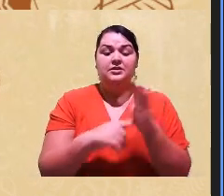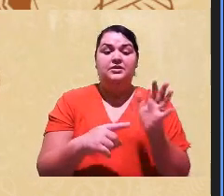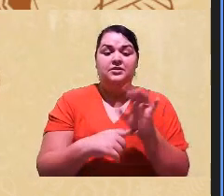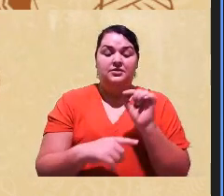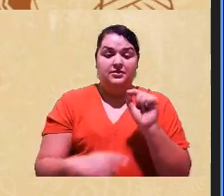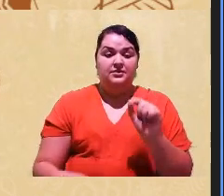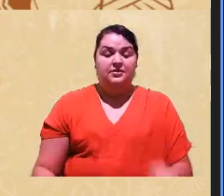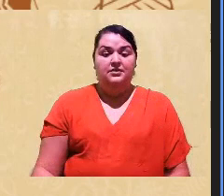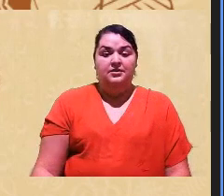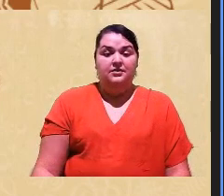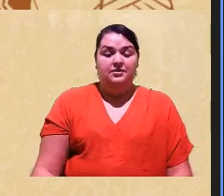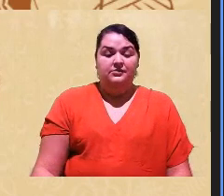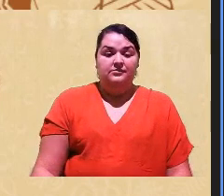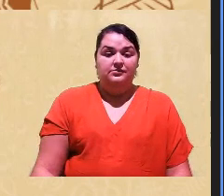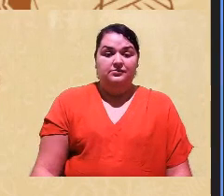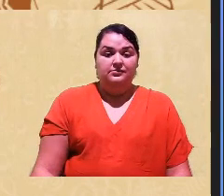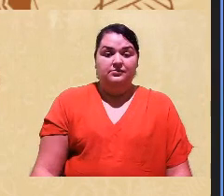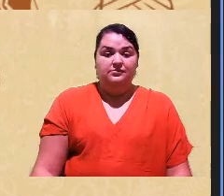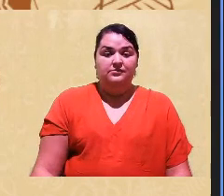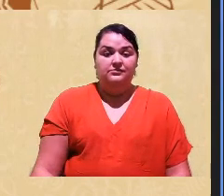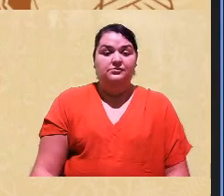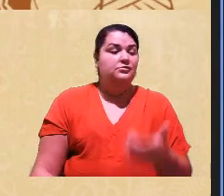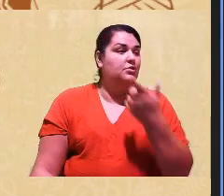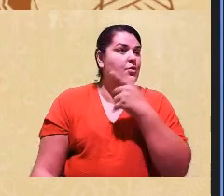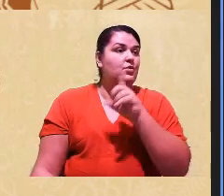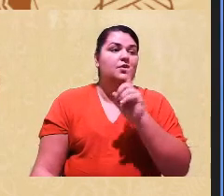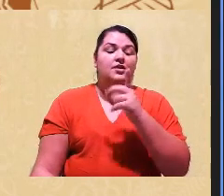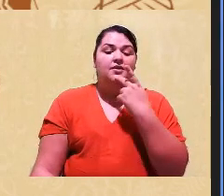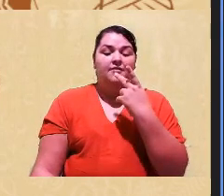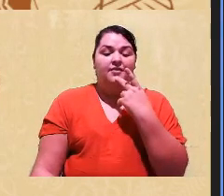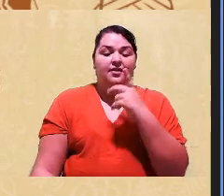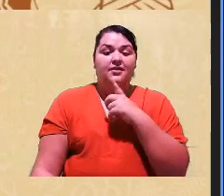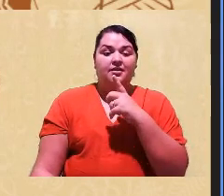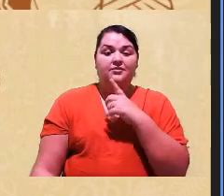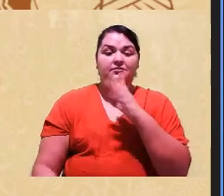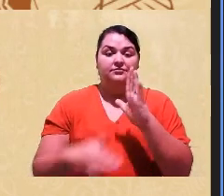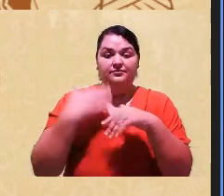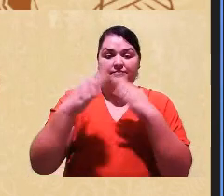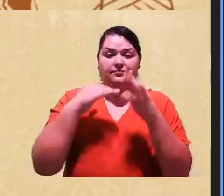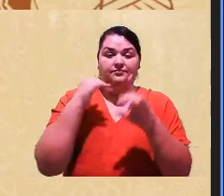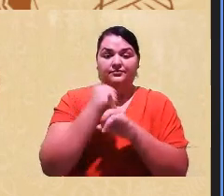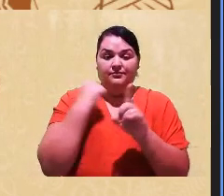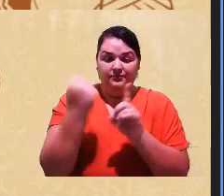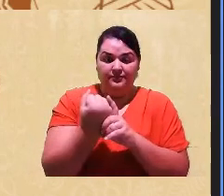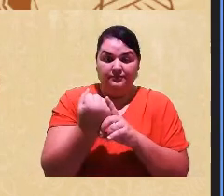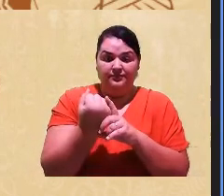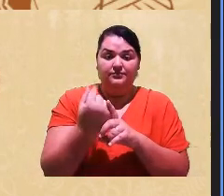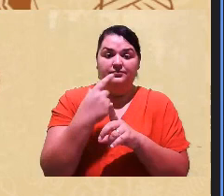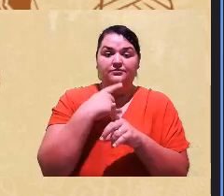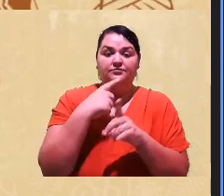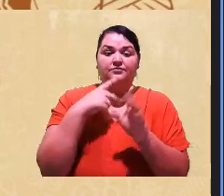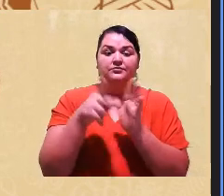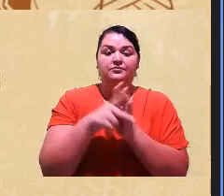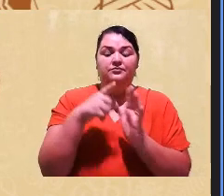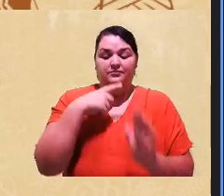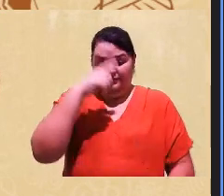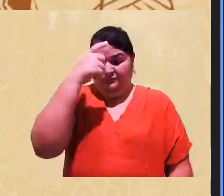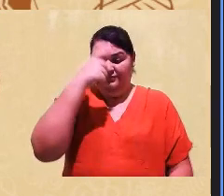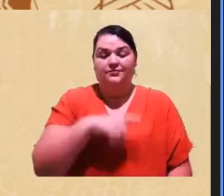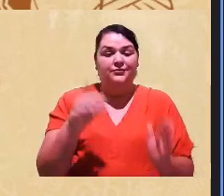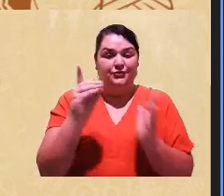eu não consigo não falar também sobre as construções sociais do que é o ser indígena.